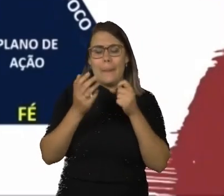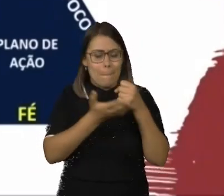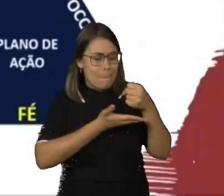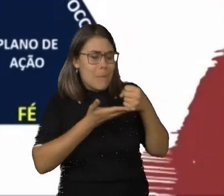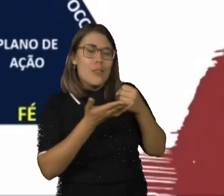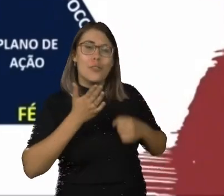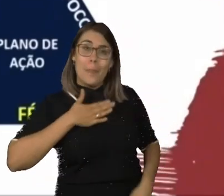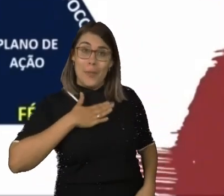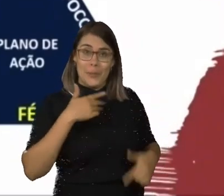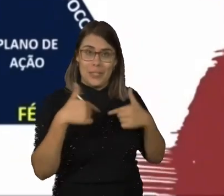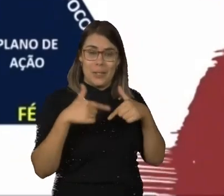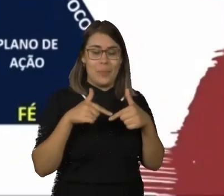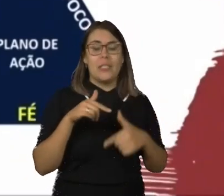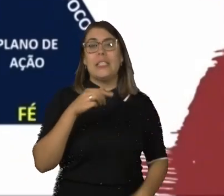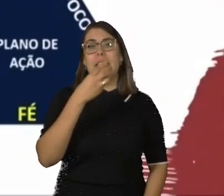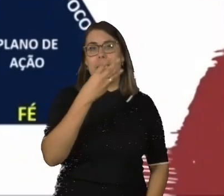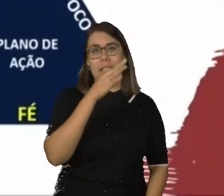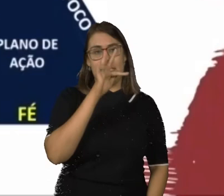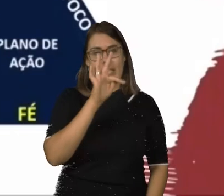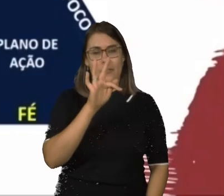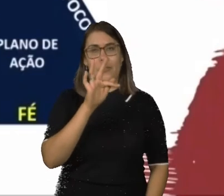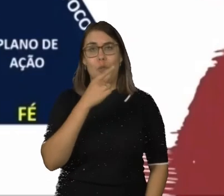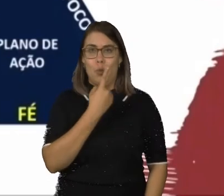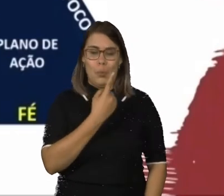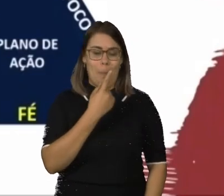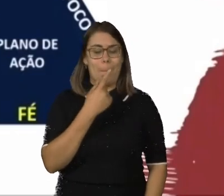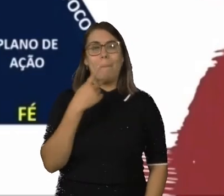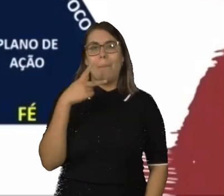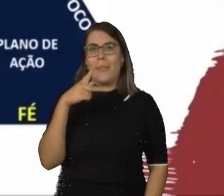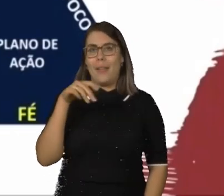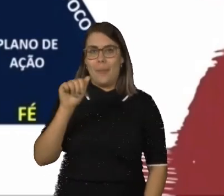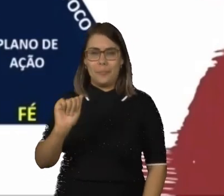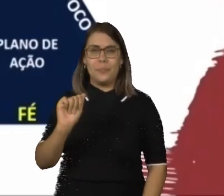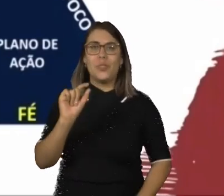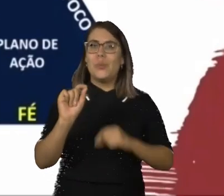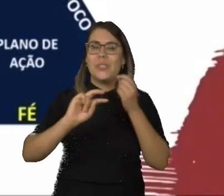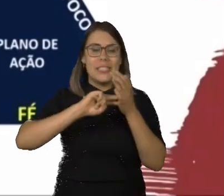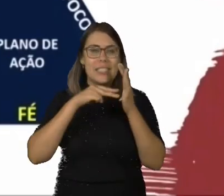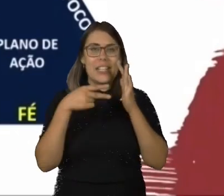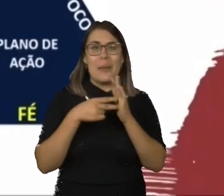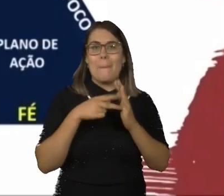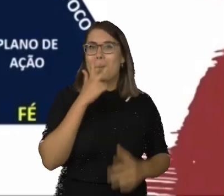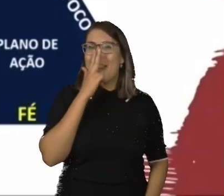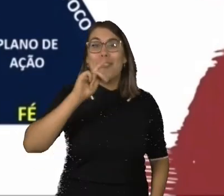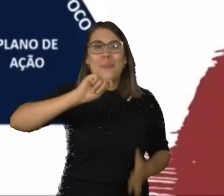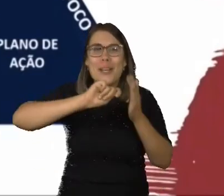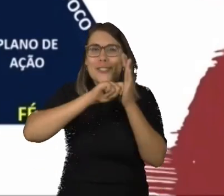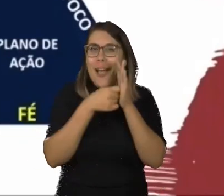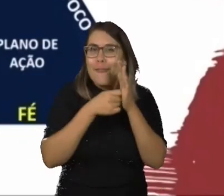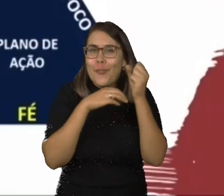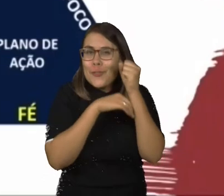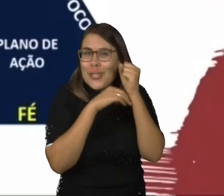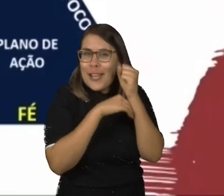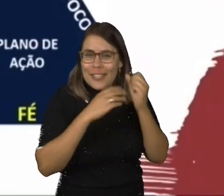trabalho. Os três Fs e um PA. Eu brinco na Universidade de Negócios, que é a nossa chave mestra, o nosso código secreto. O